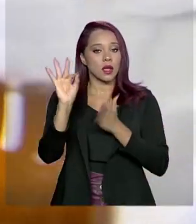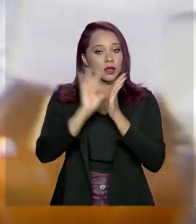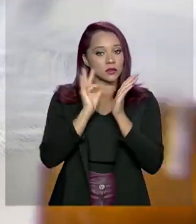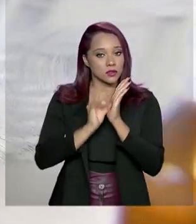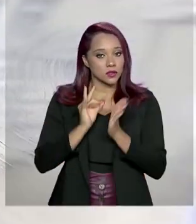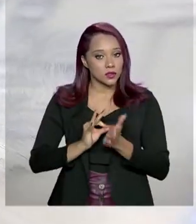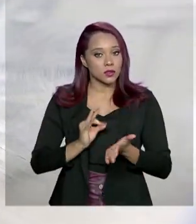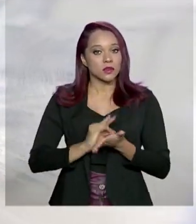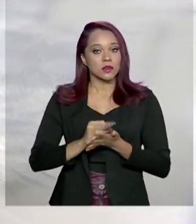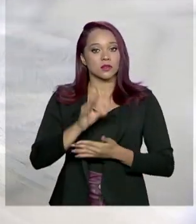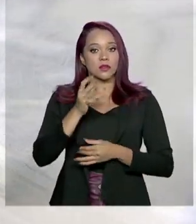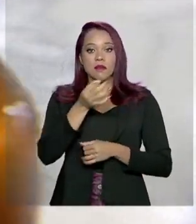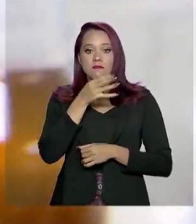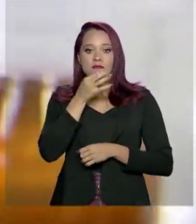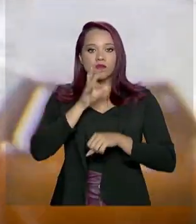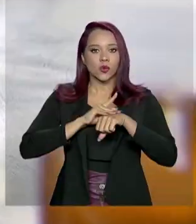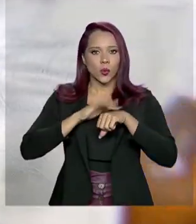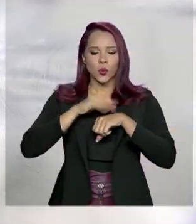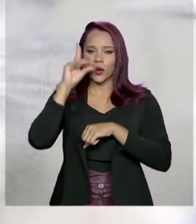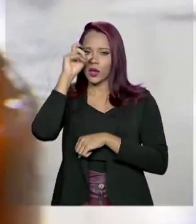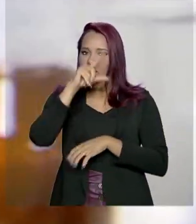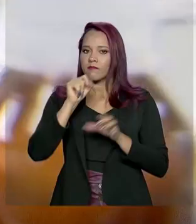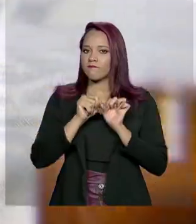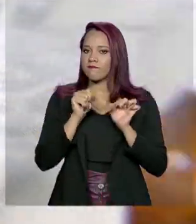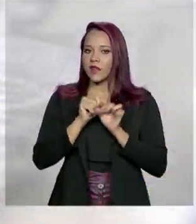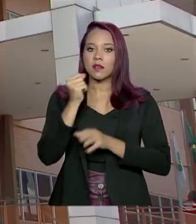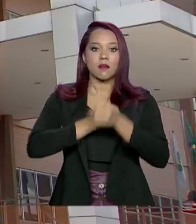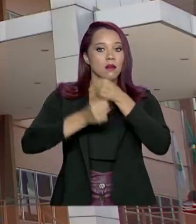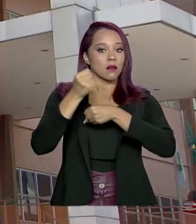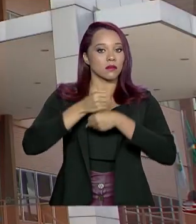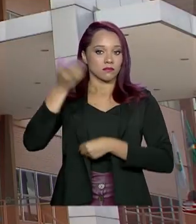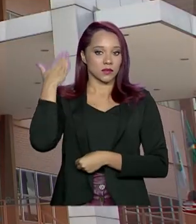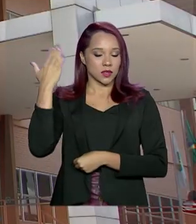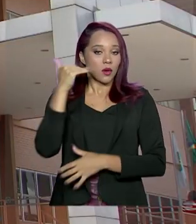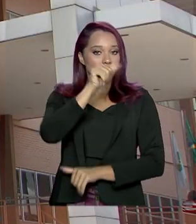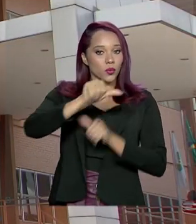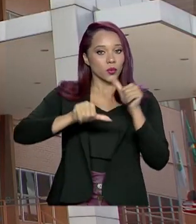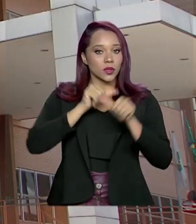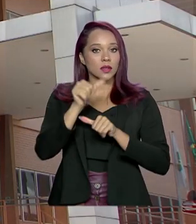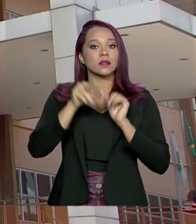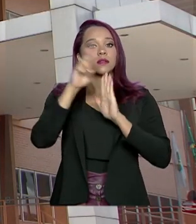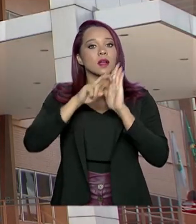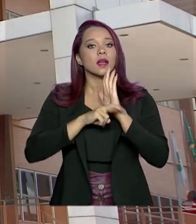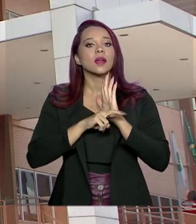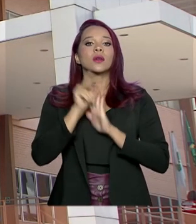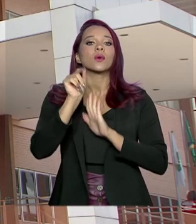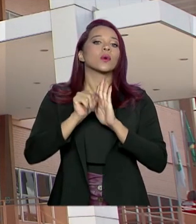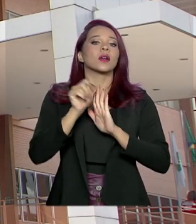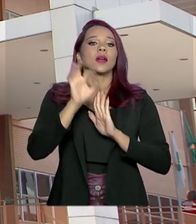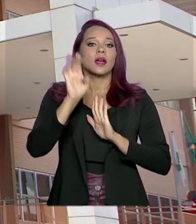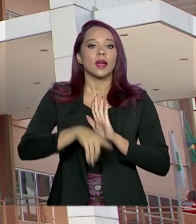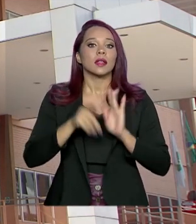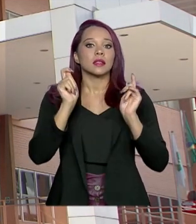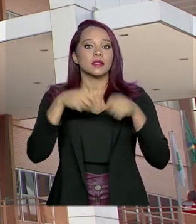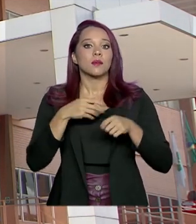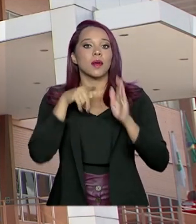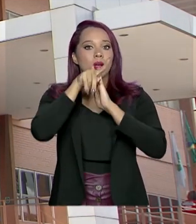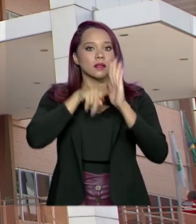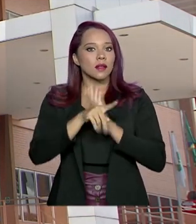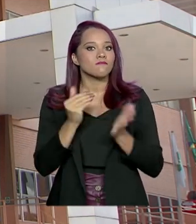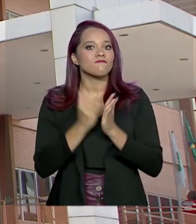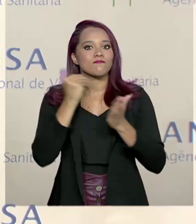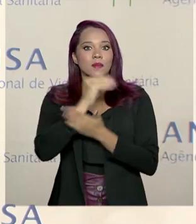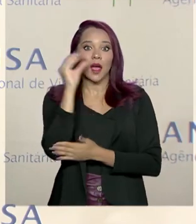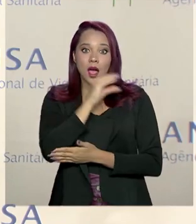de remédios para doenças raras feitos no ano passado. Uma mudança nas regras da agência permitiu análises mais